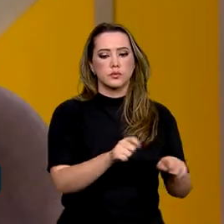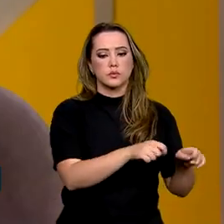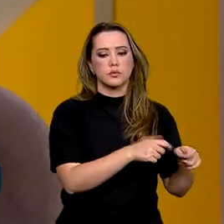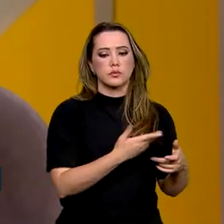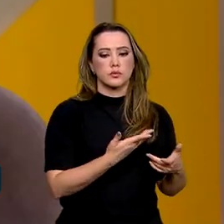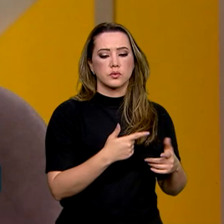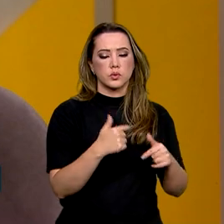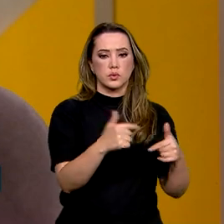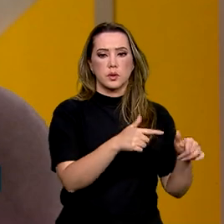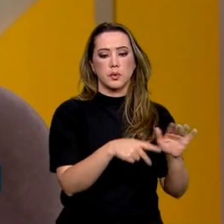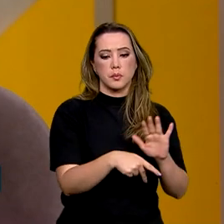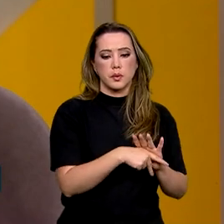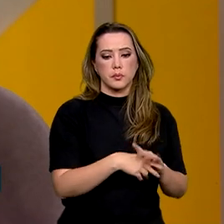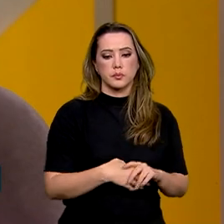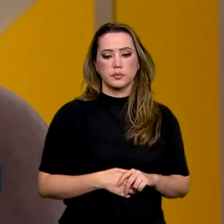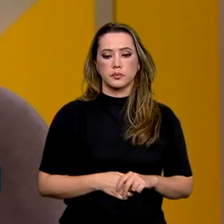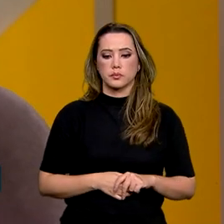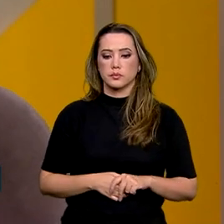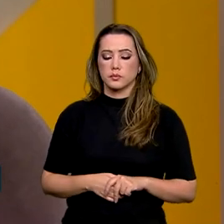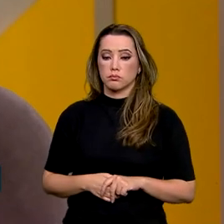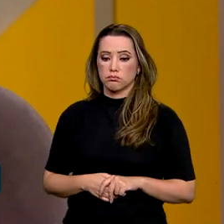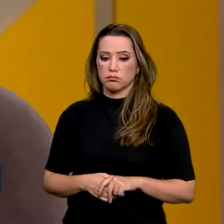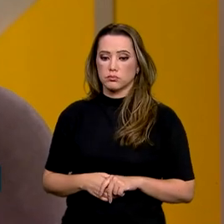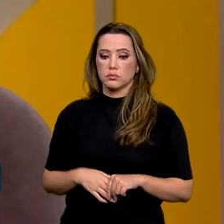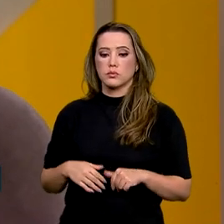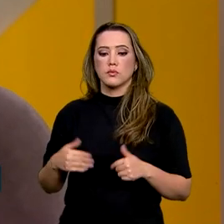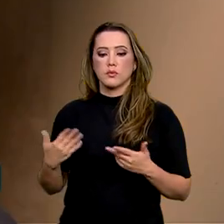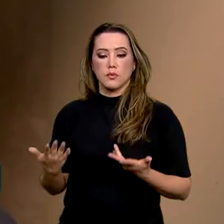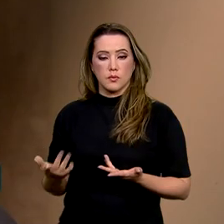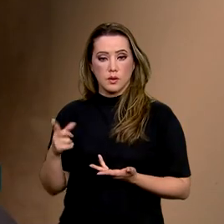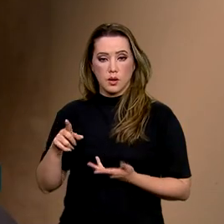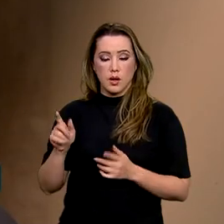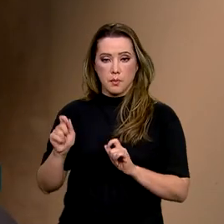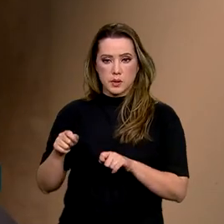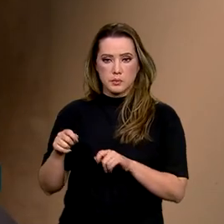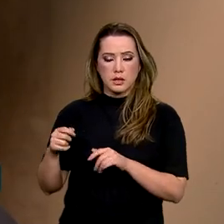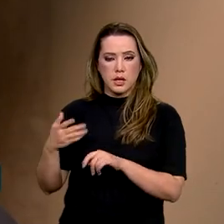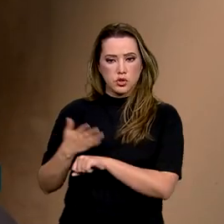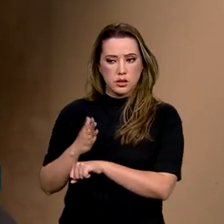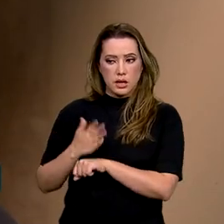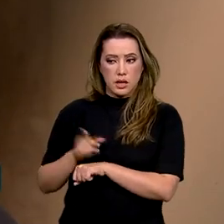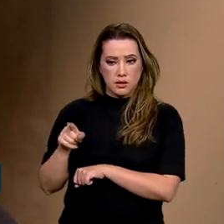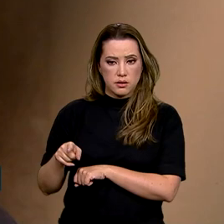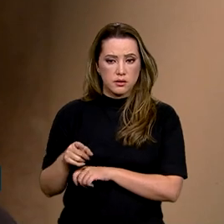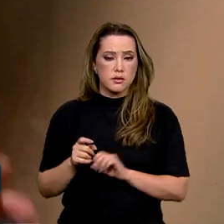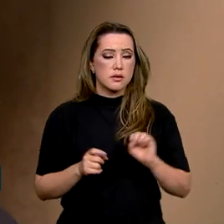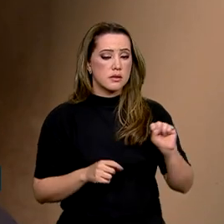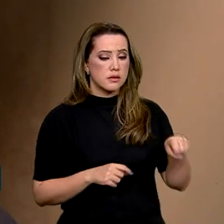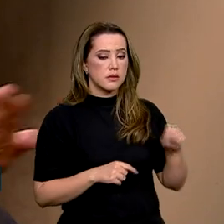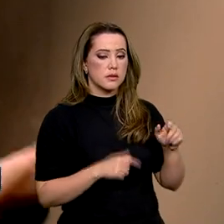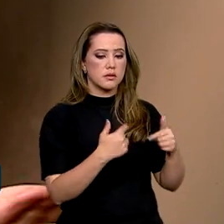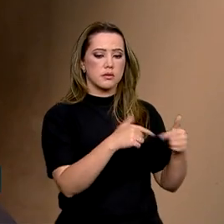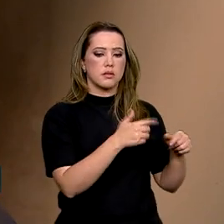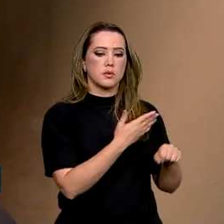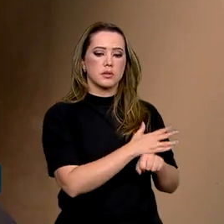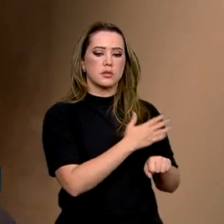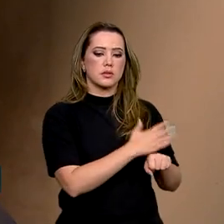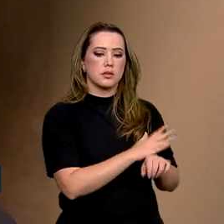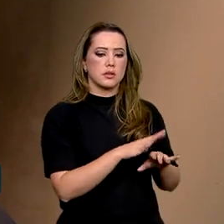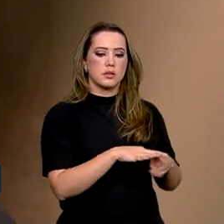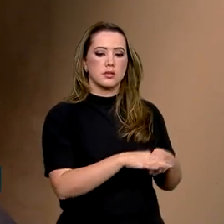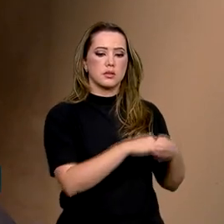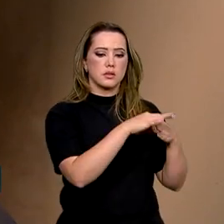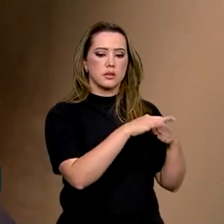seguir na sua atividade. É uma forma de capacitá-lo, secretária? Então, tem várias ações que estão em cursos, coordenada pela